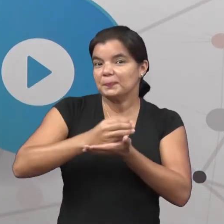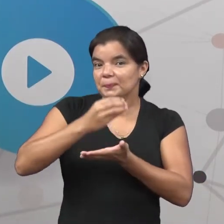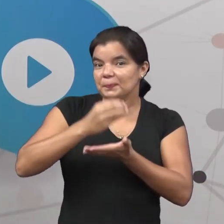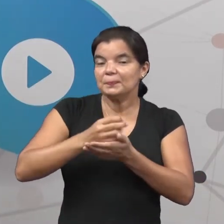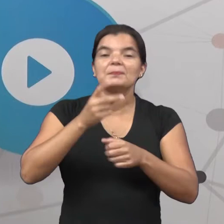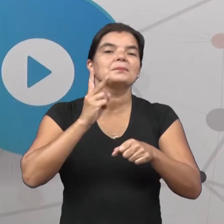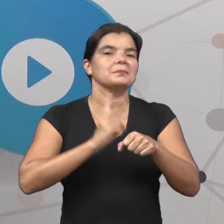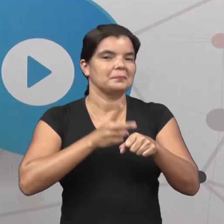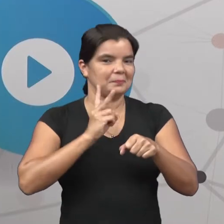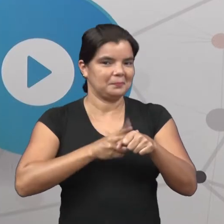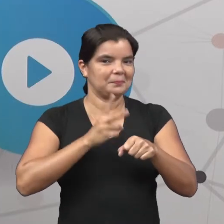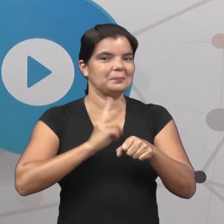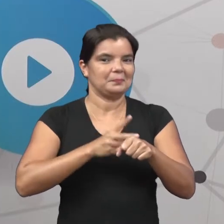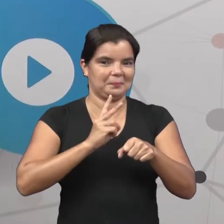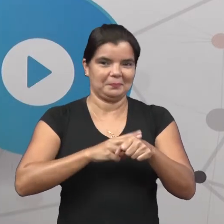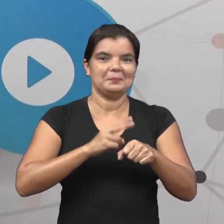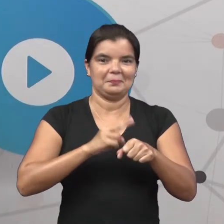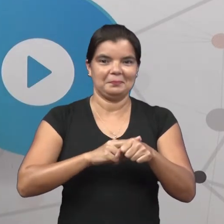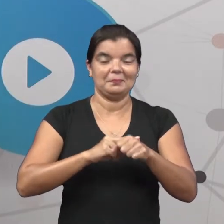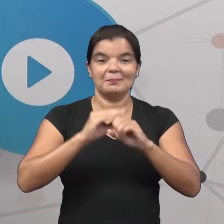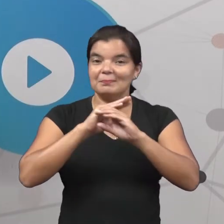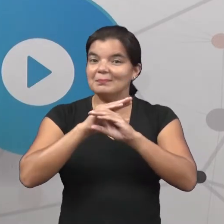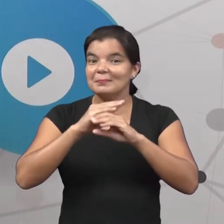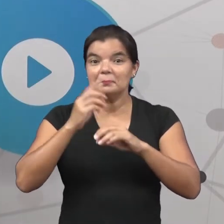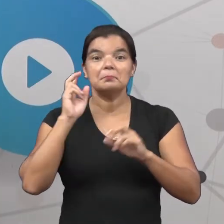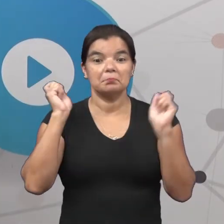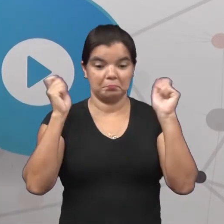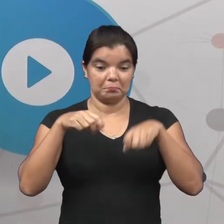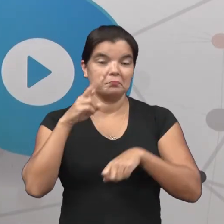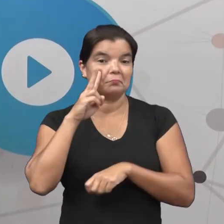vidro transparente.